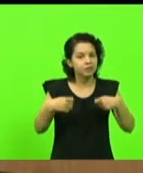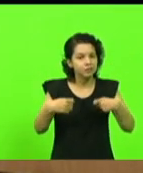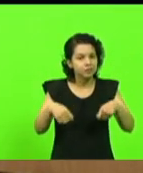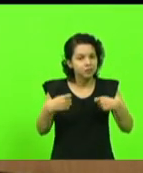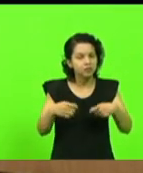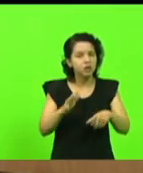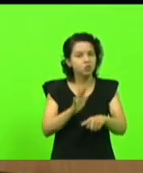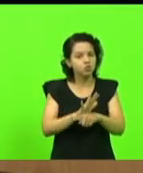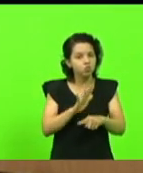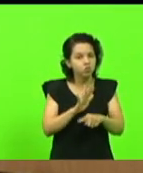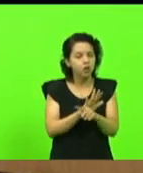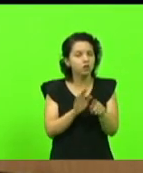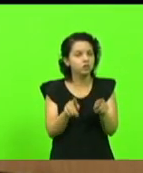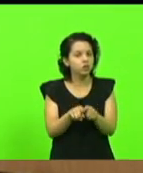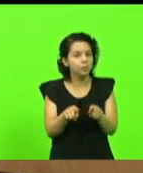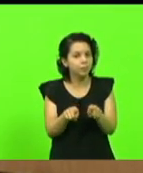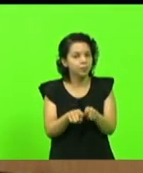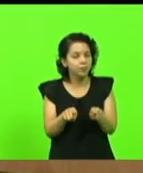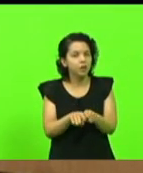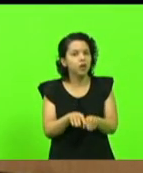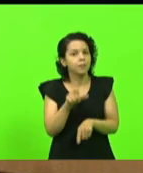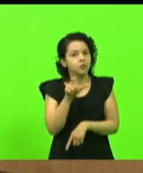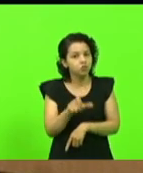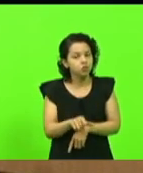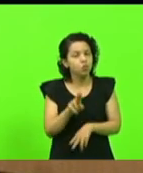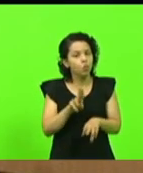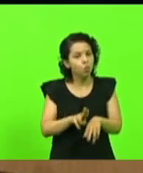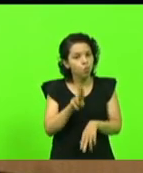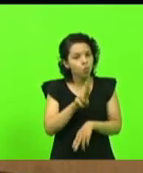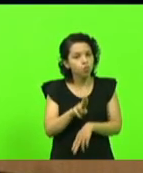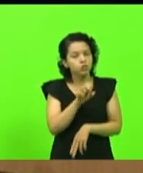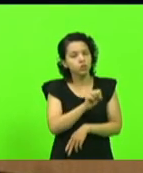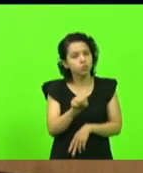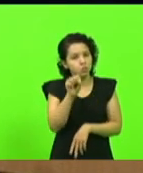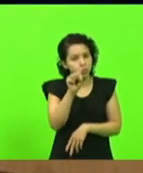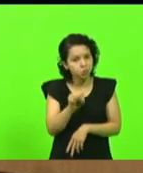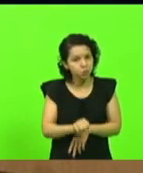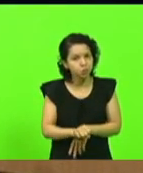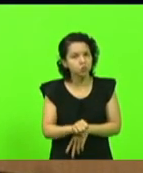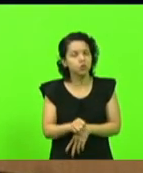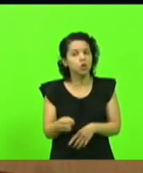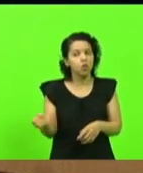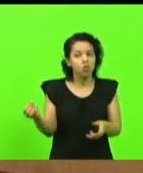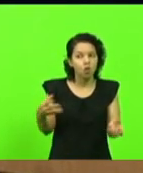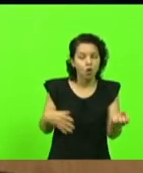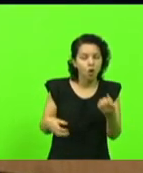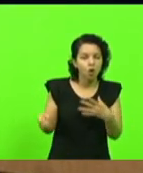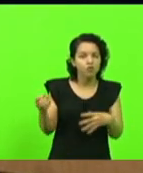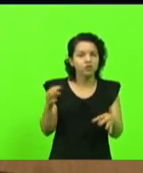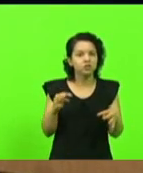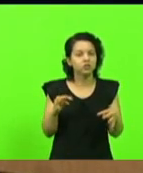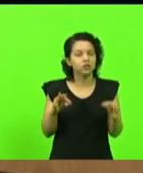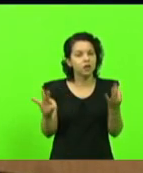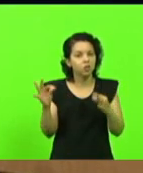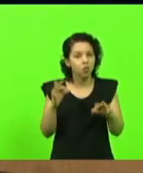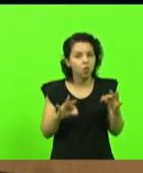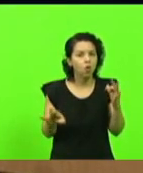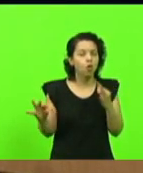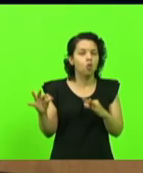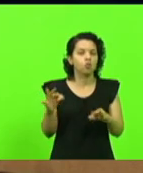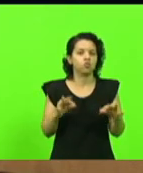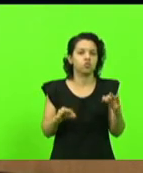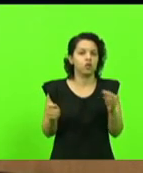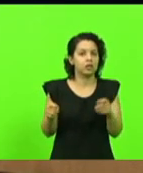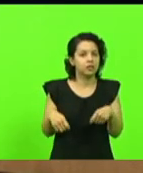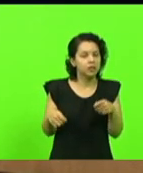também aqueles usuários do SUS e há essas novas técnicas de sistema